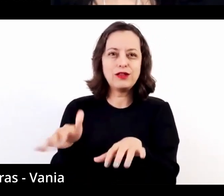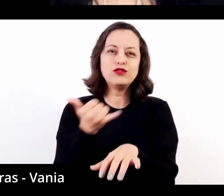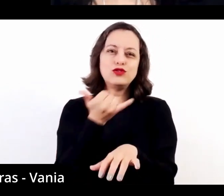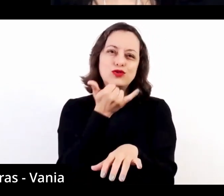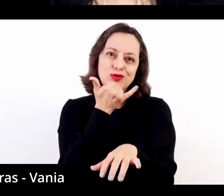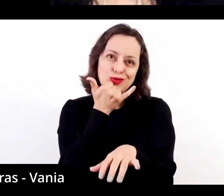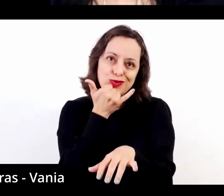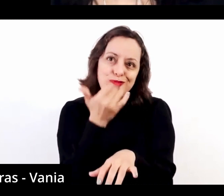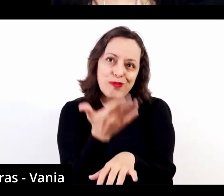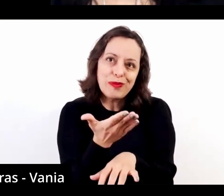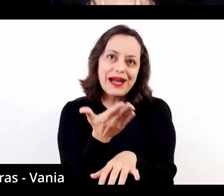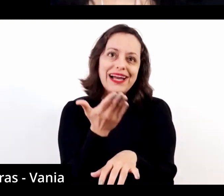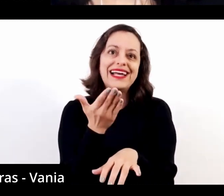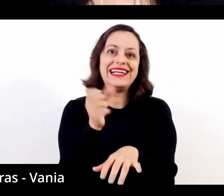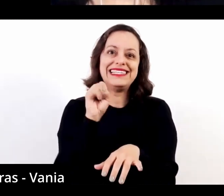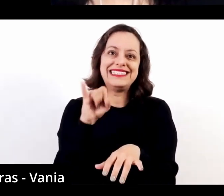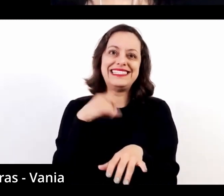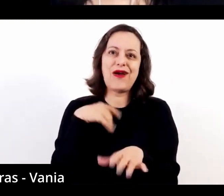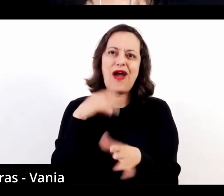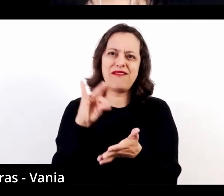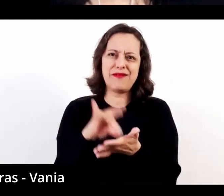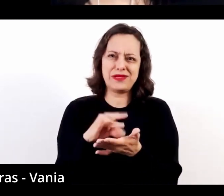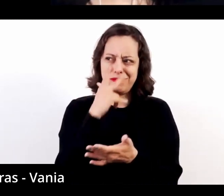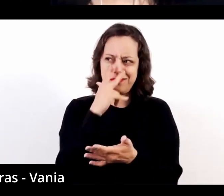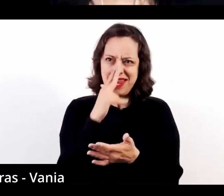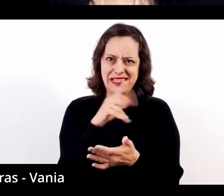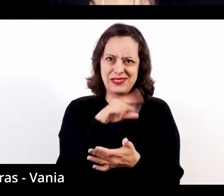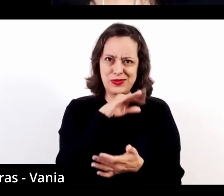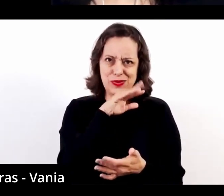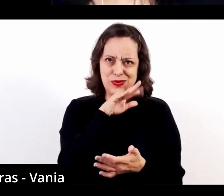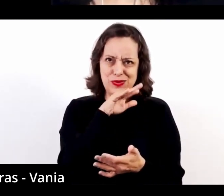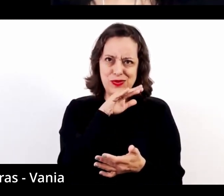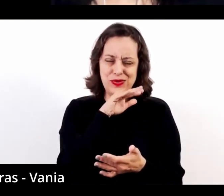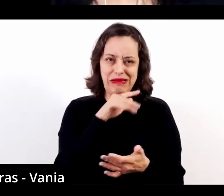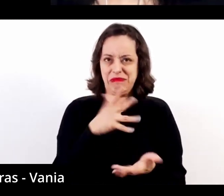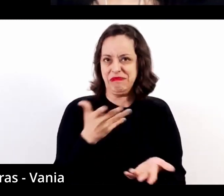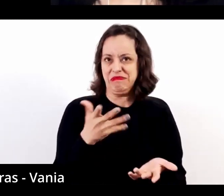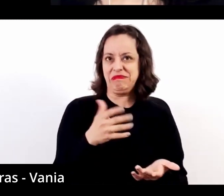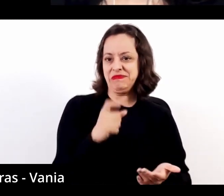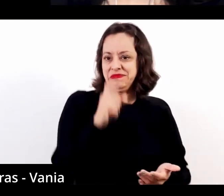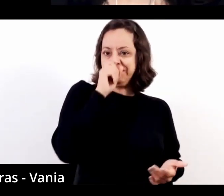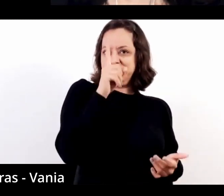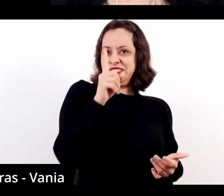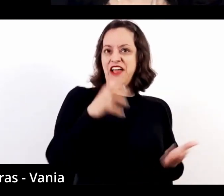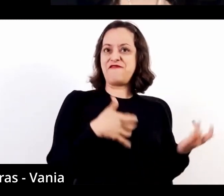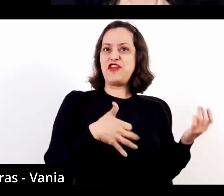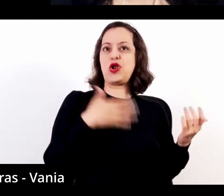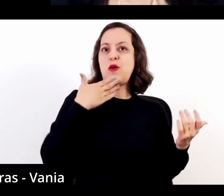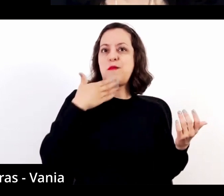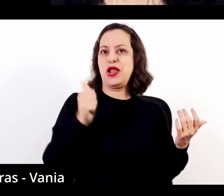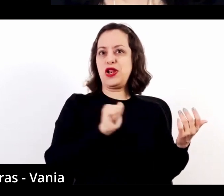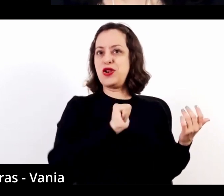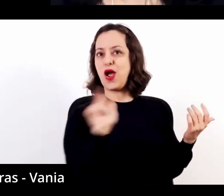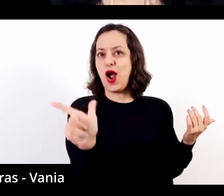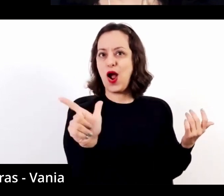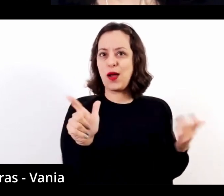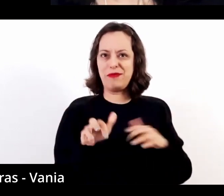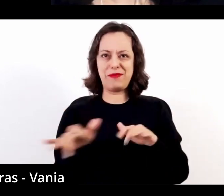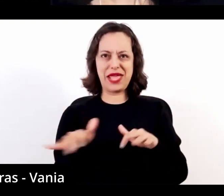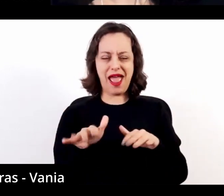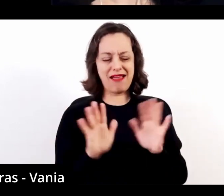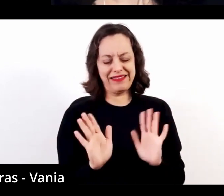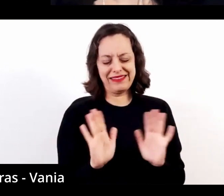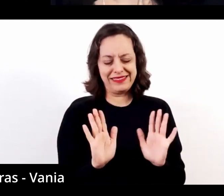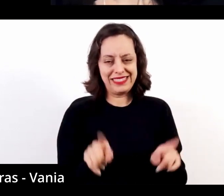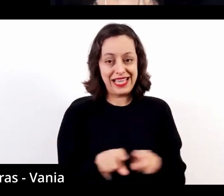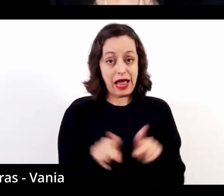aqui com você se essa afirmação soa um pouco arrogante, dos violonistas, perante os violonistas,